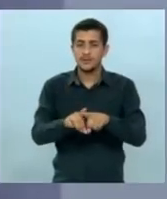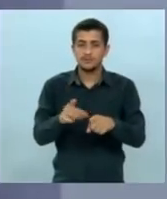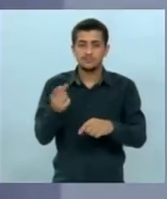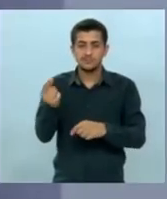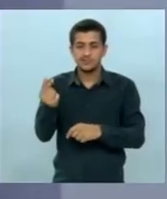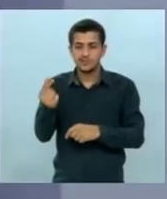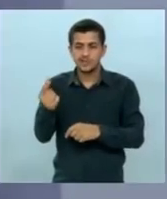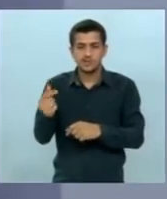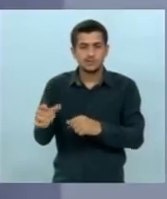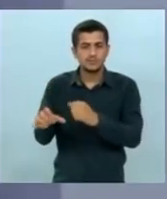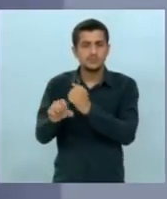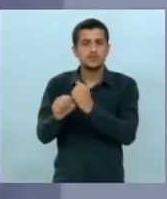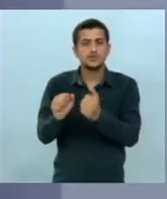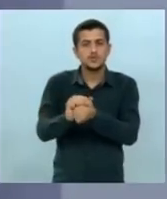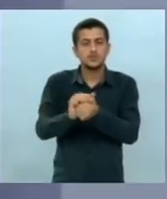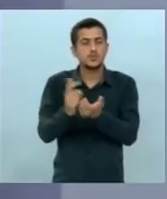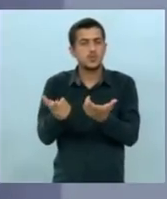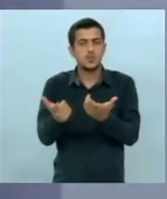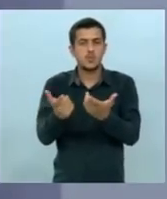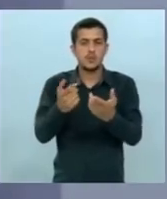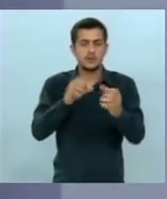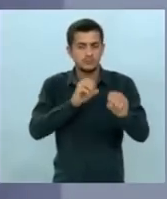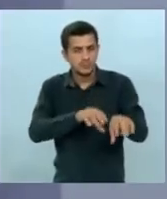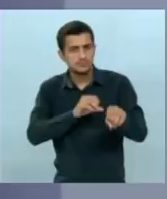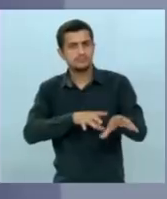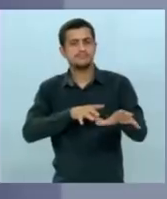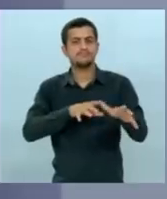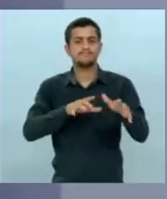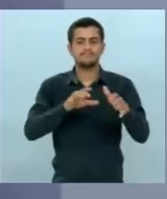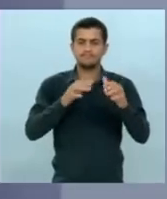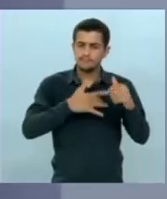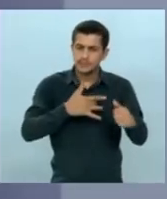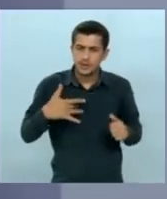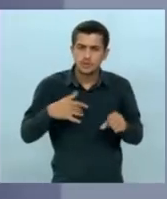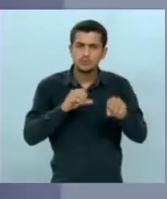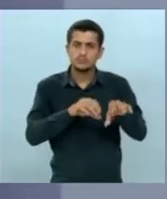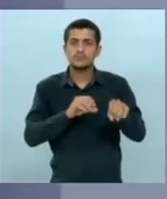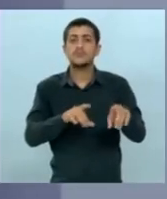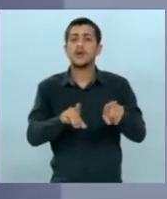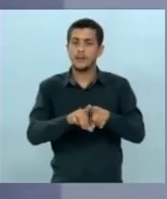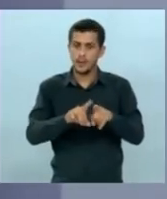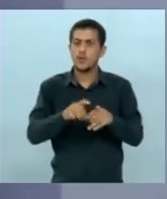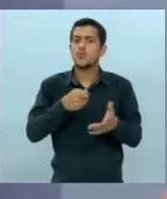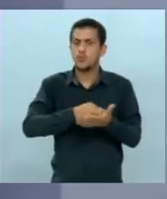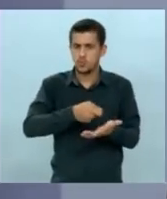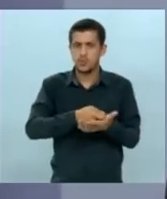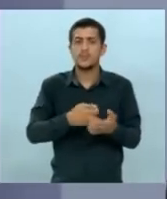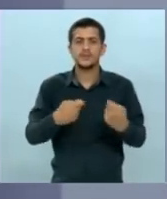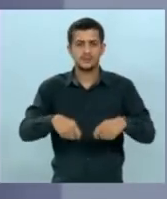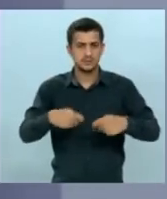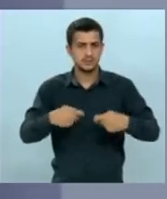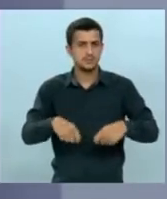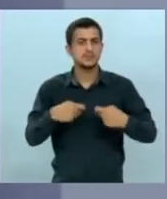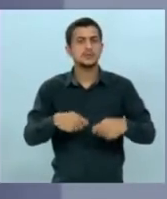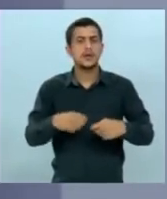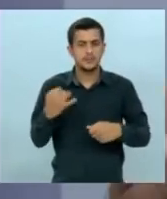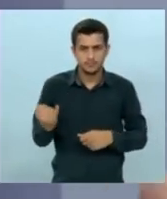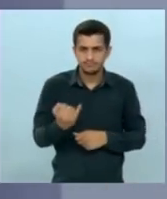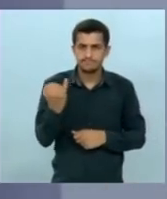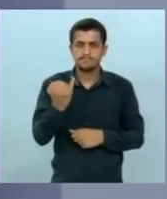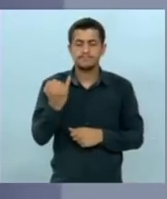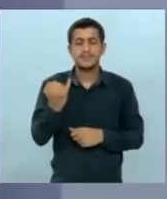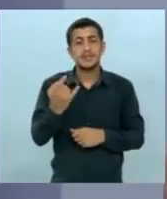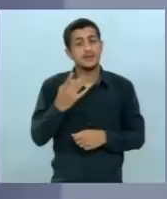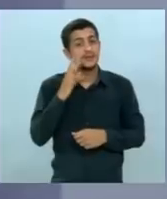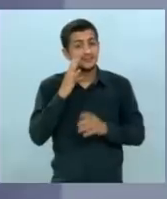vinculados na educação, na saúde, que são obrigatórios constitucionalmente, isso deve ser cumprido. E você